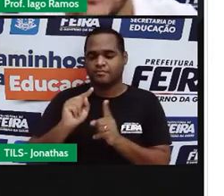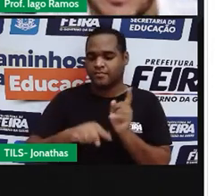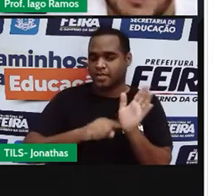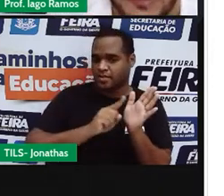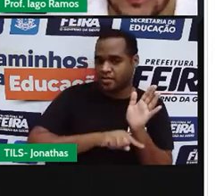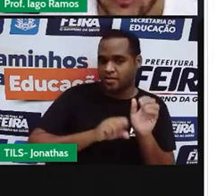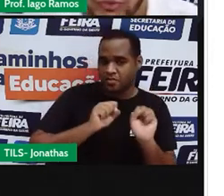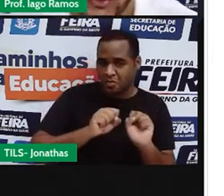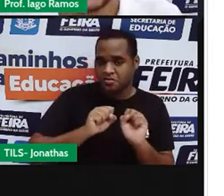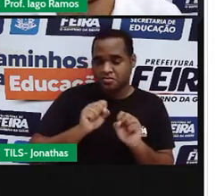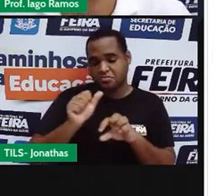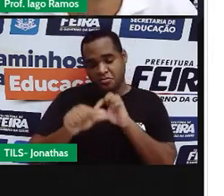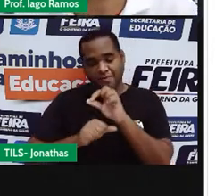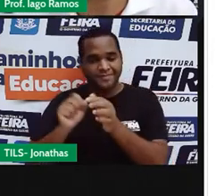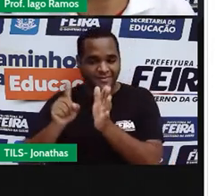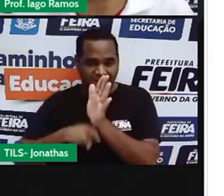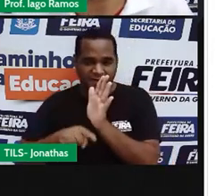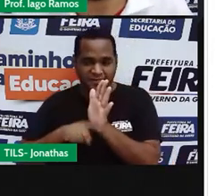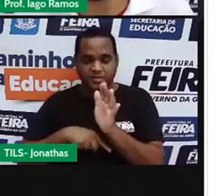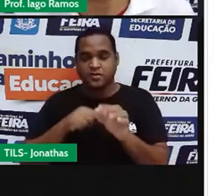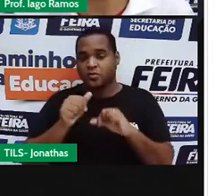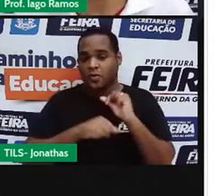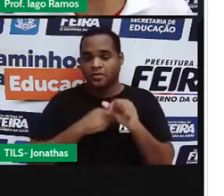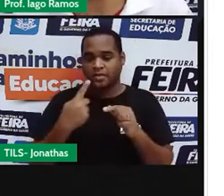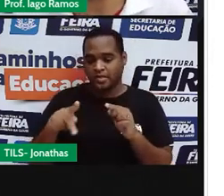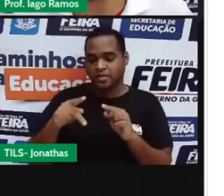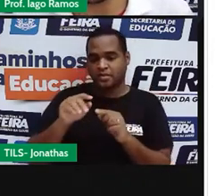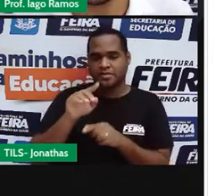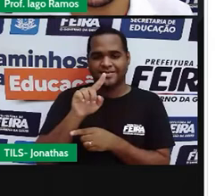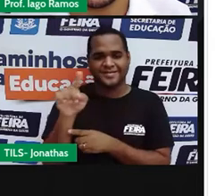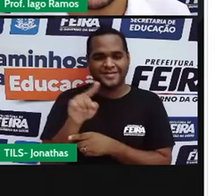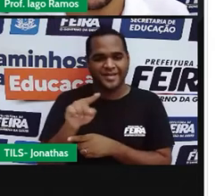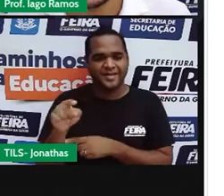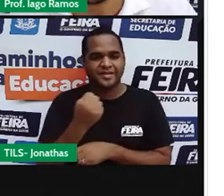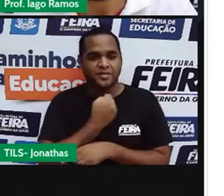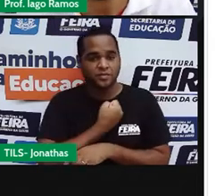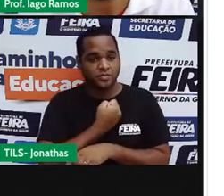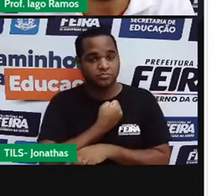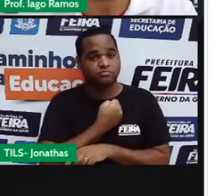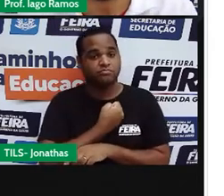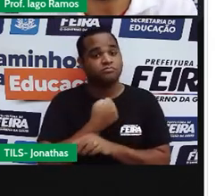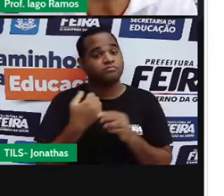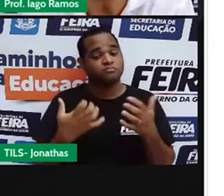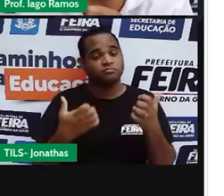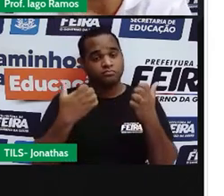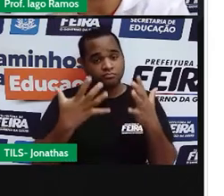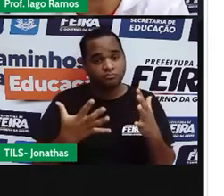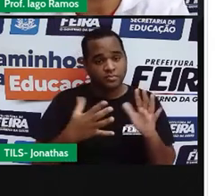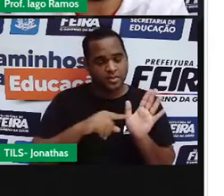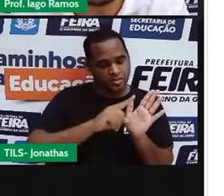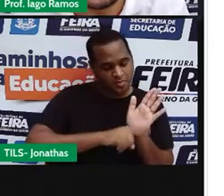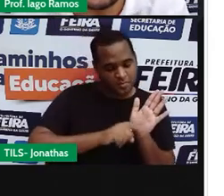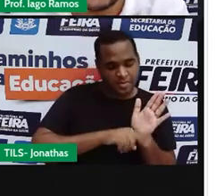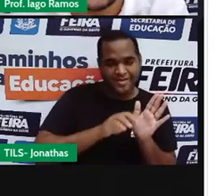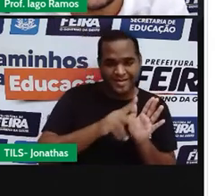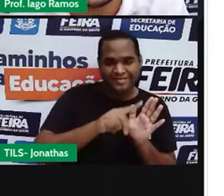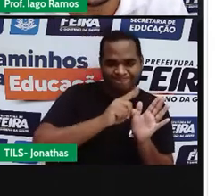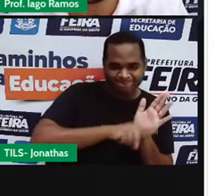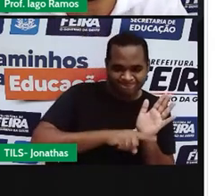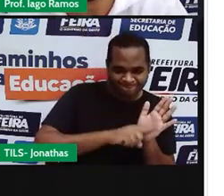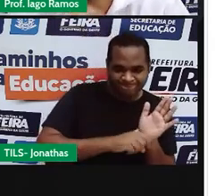a conta de menos com números inteiros funciona dessa forma. subtrair um número negativo